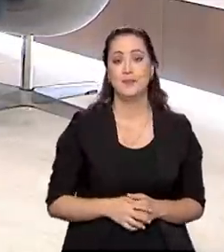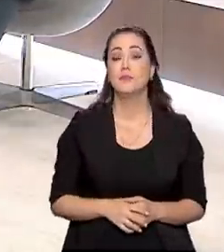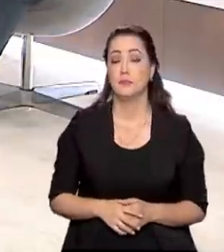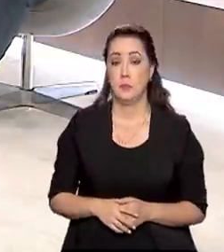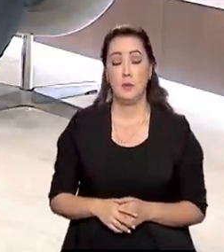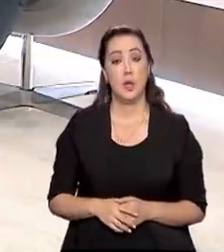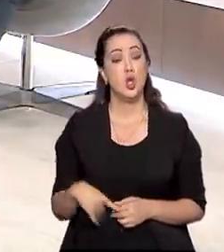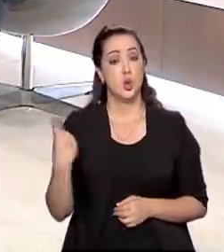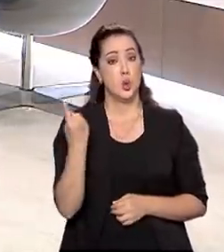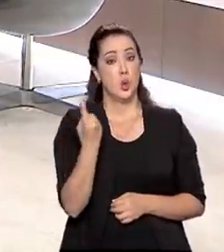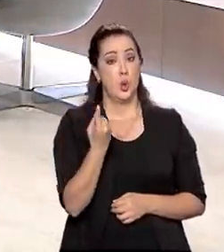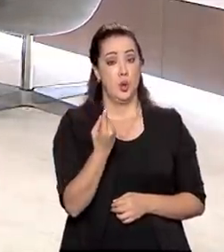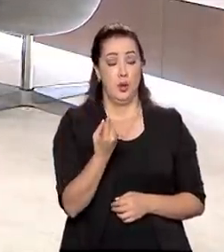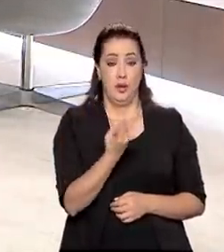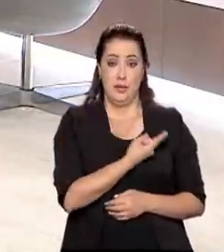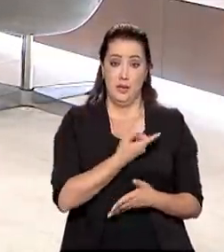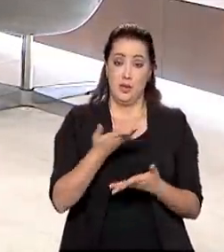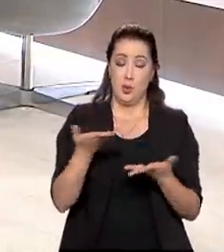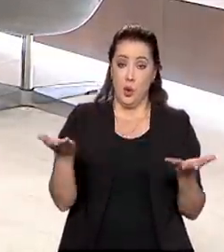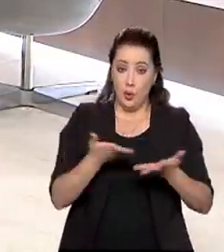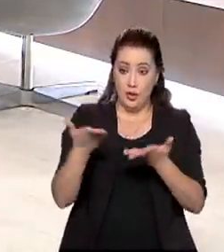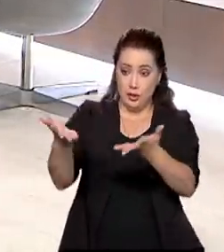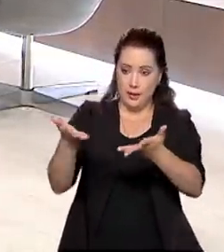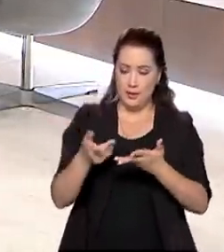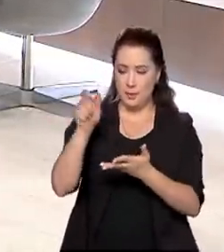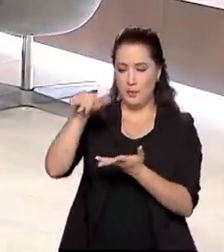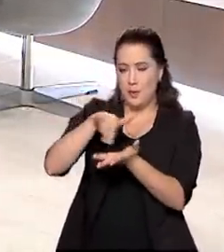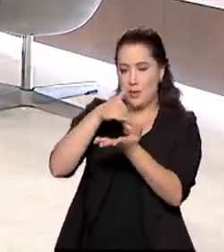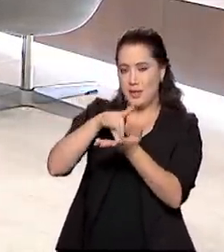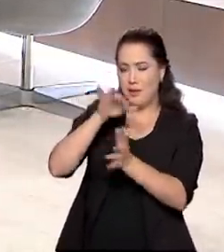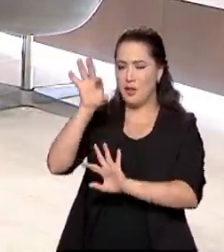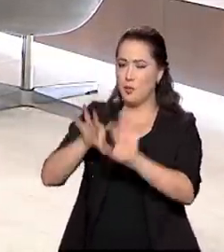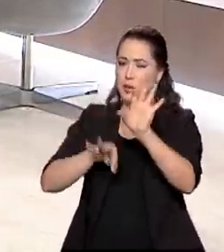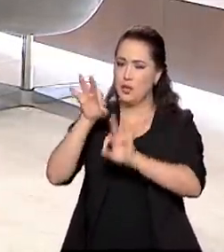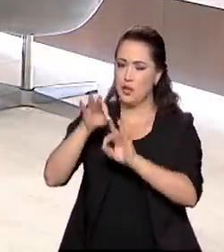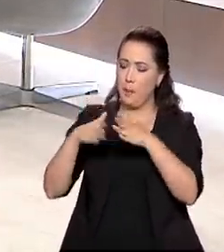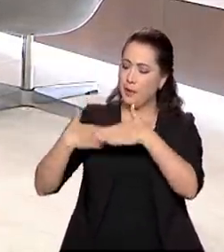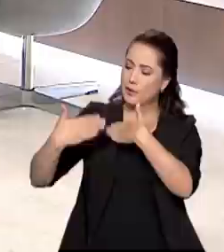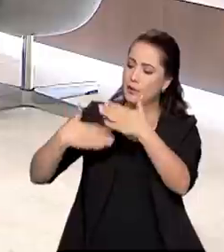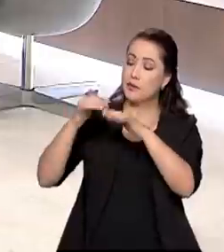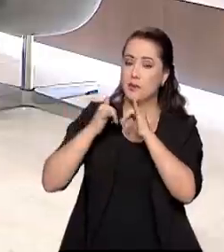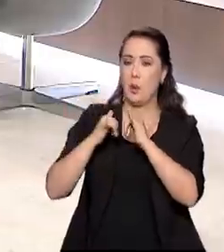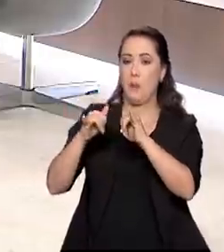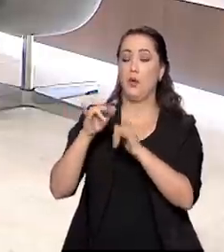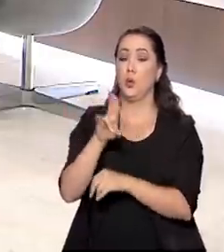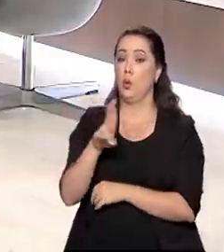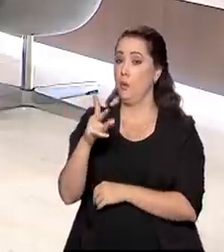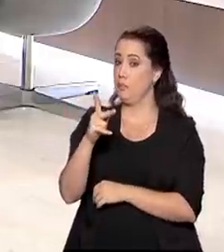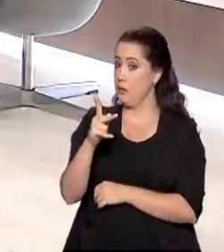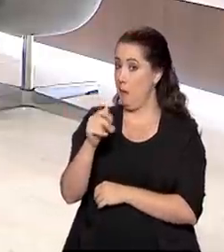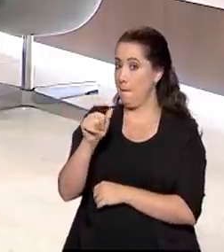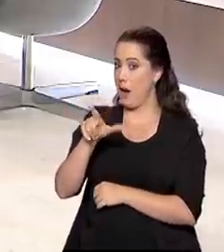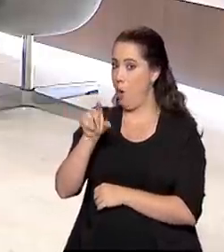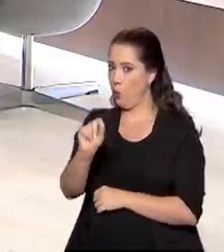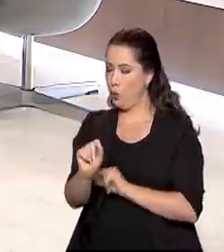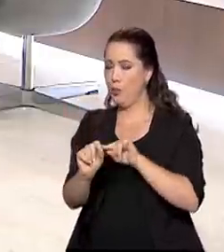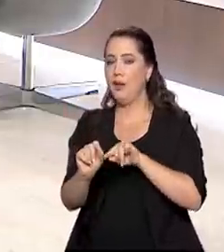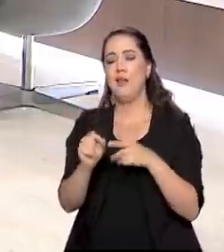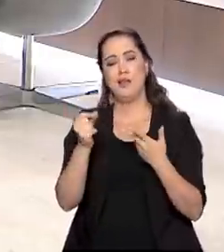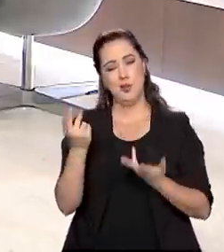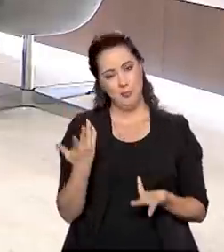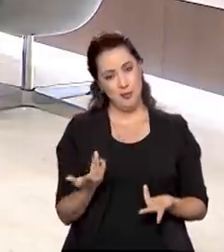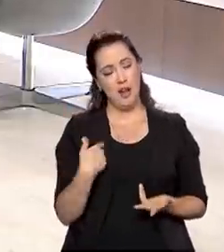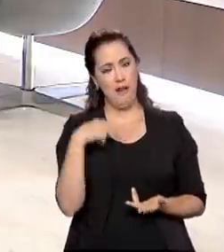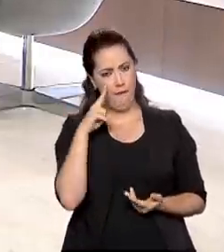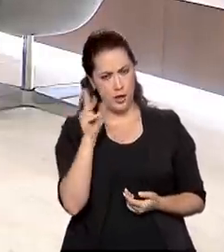O Brasil em Pauta recebeu, nesta edição, o secretário de Planejamento e Desenvolvimento Energético, Paulo César Domingues. Se você